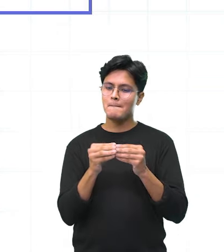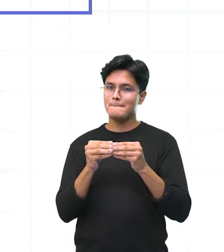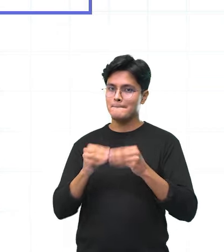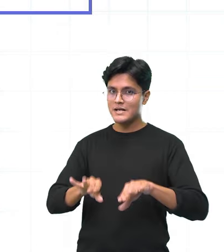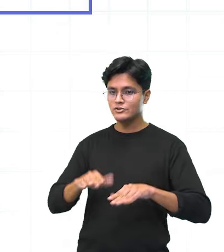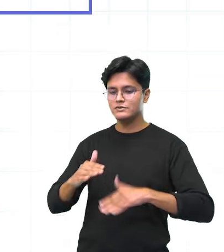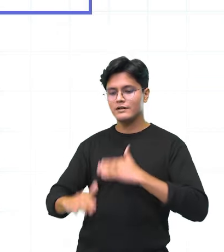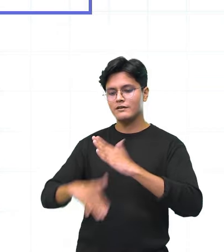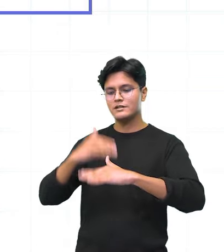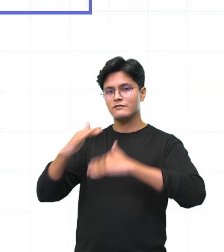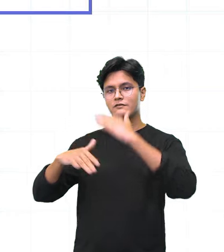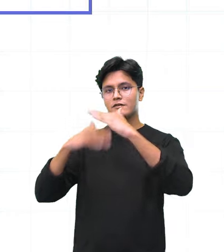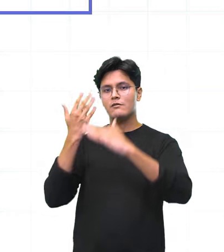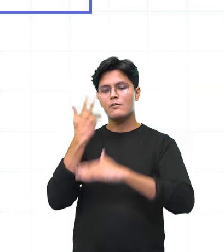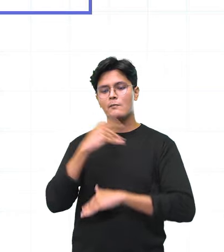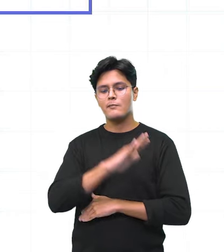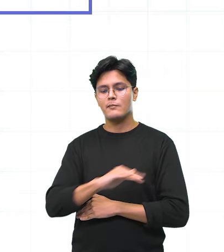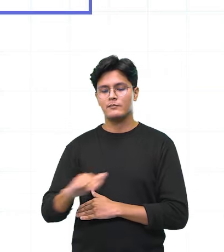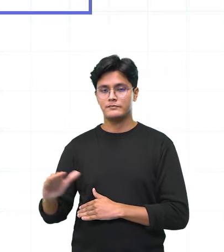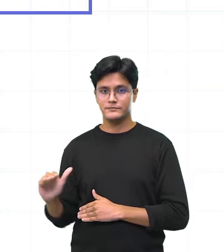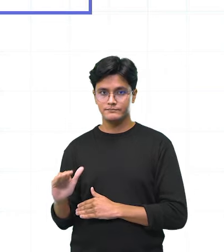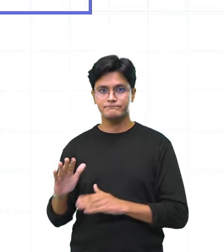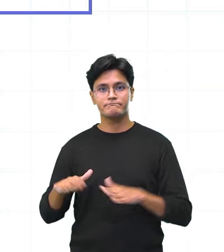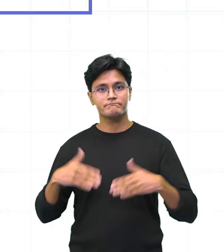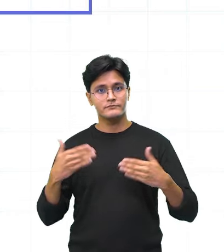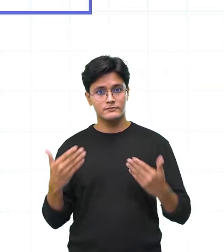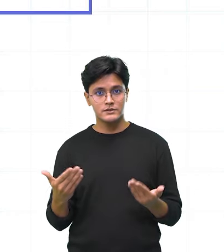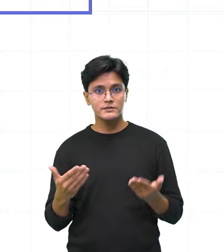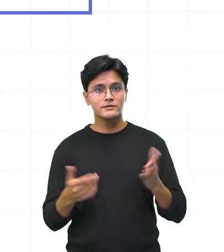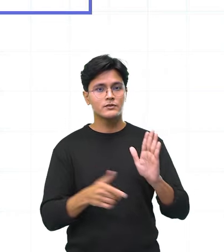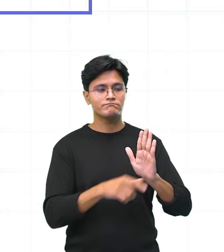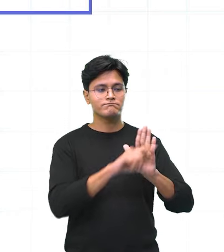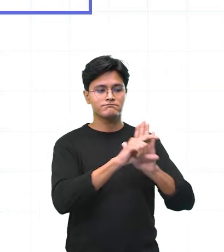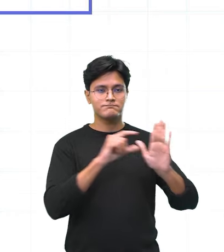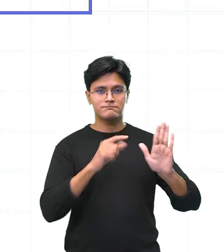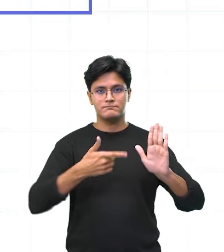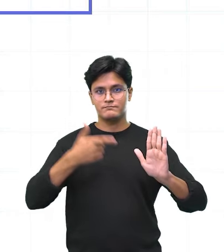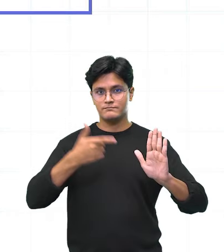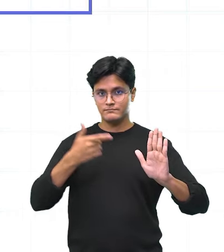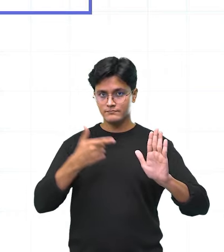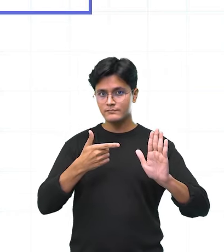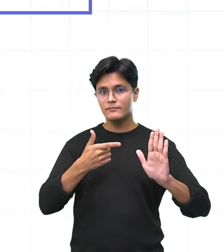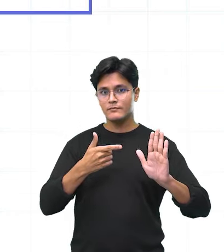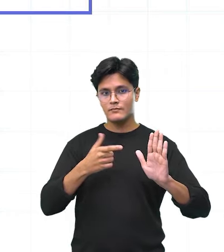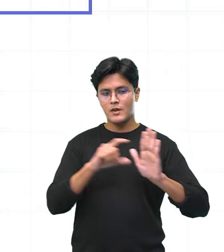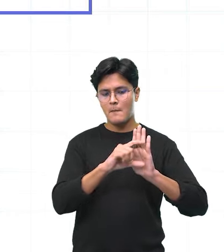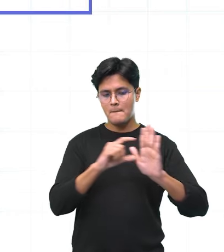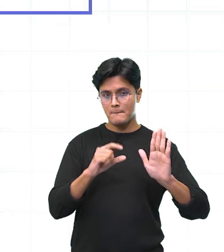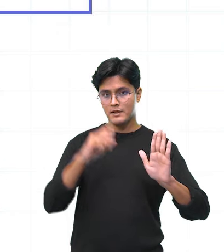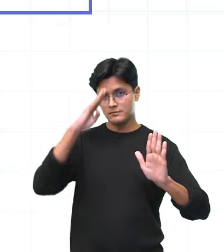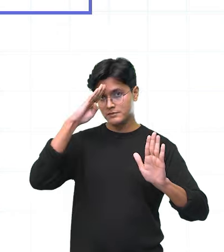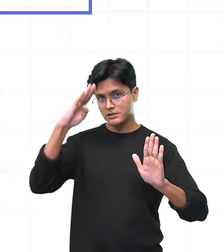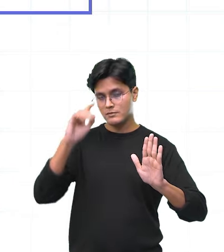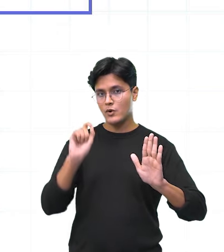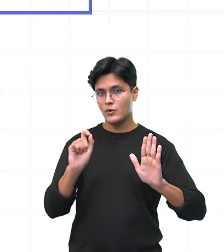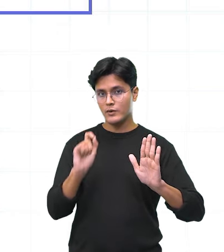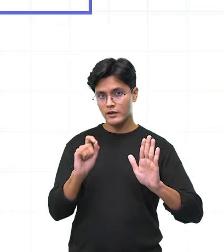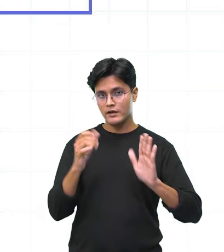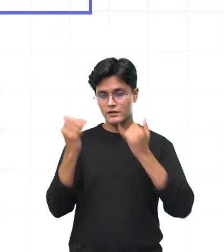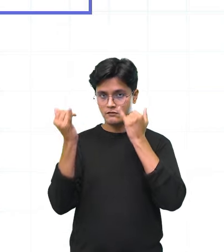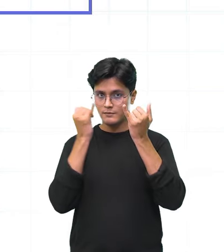desenvolvimento das crianças. Então, no segundo parágrafo, a parte principal, que é em